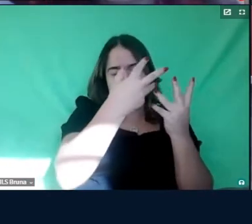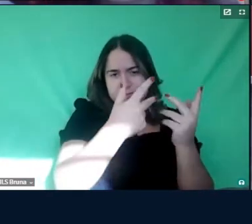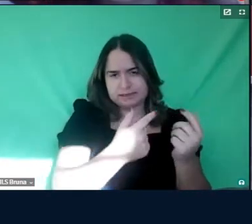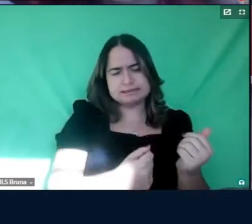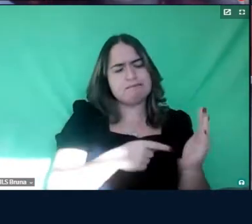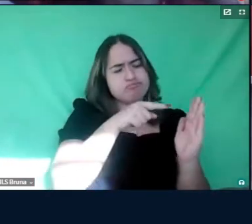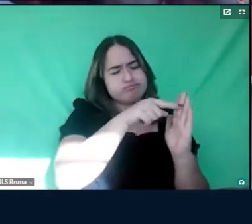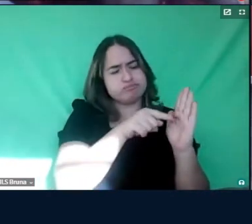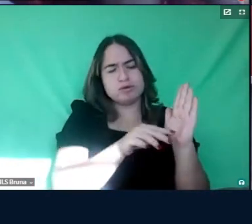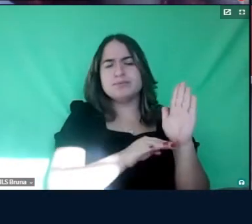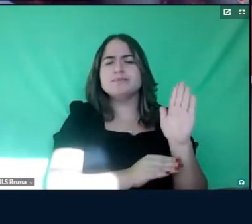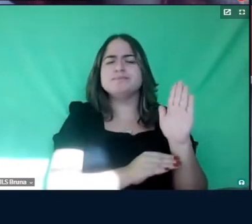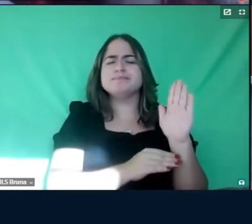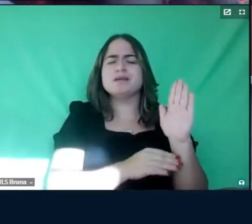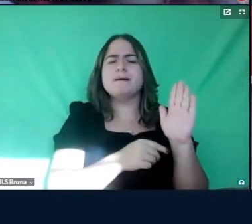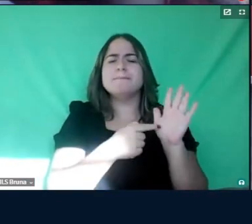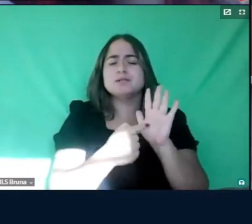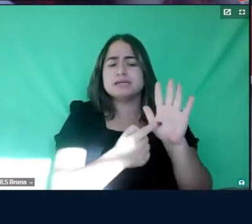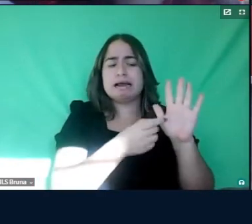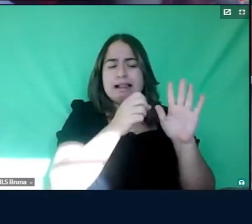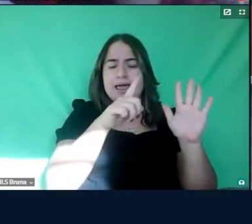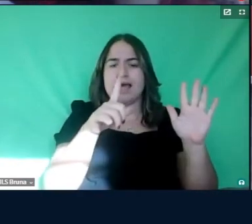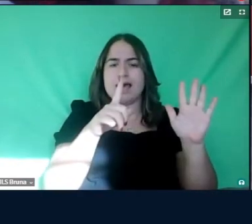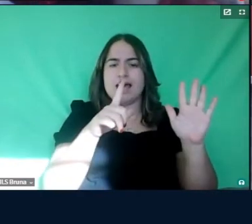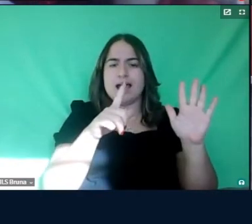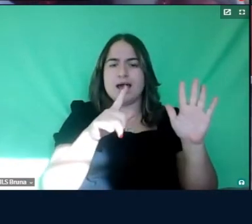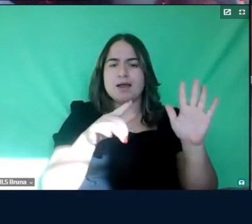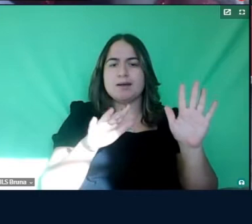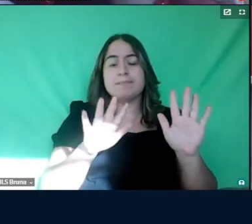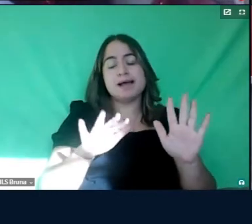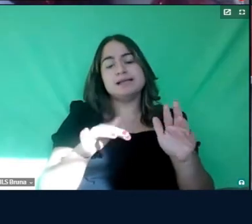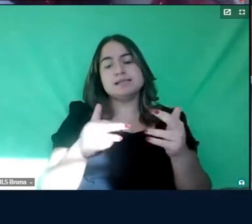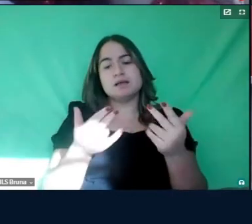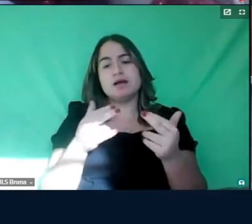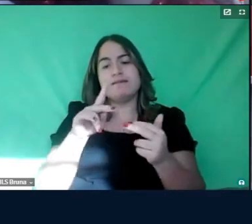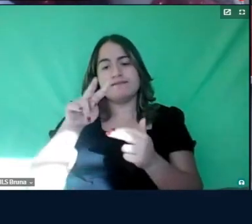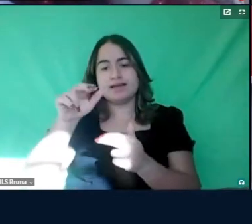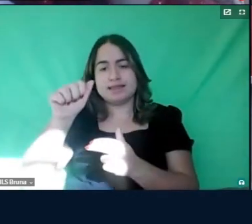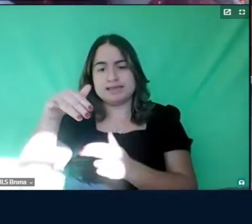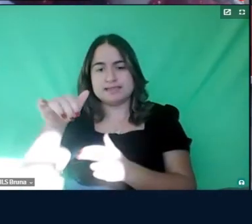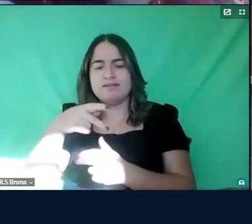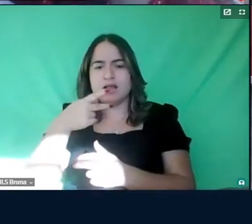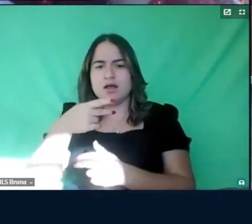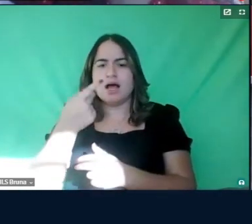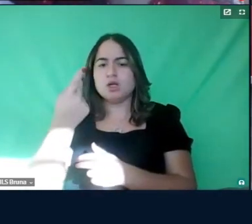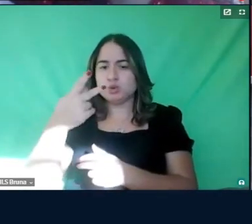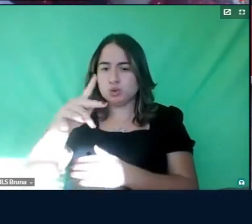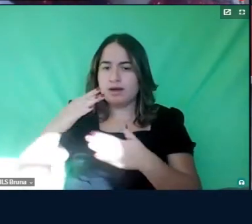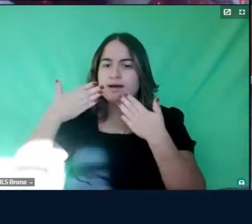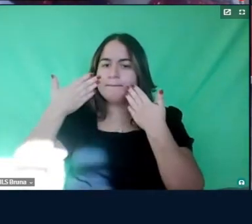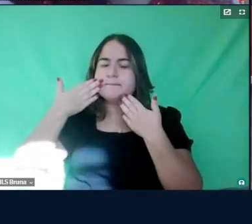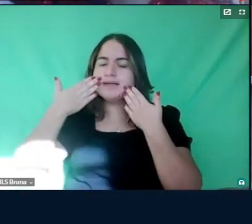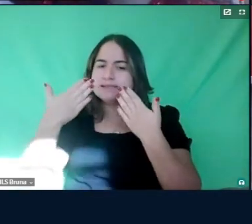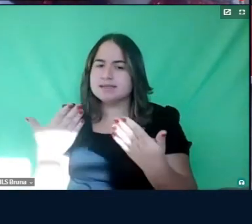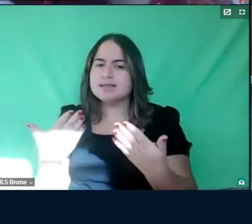seu trabalho e aí depois eu, assim como a Vanessa falou, né? A sua exposição aqui é um recorte